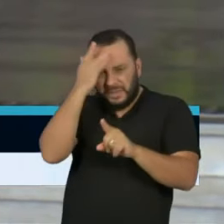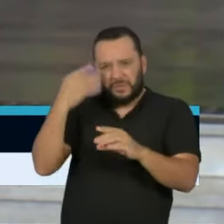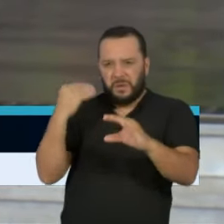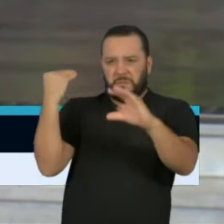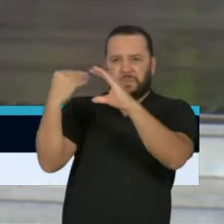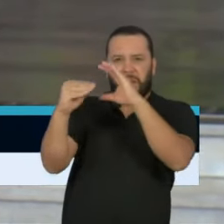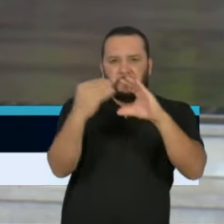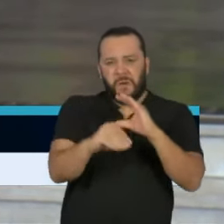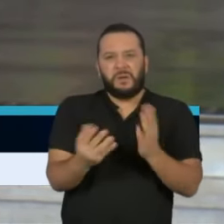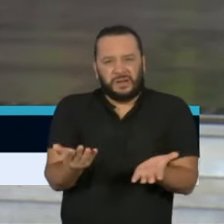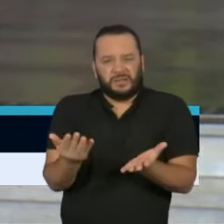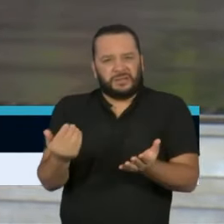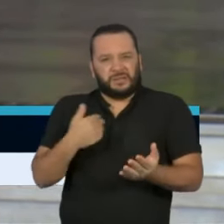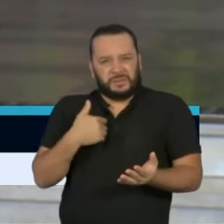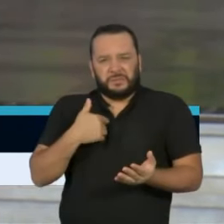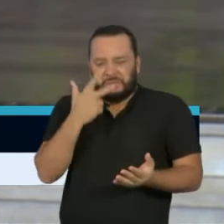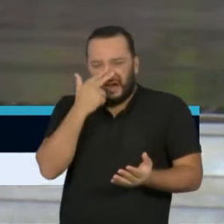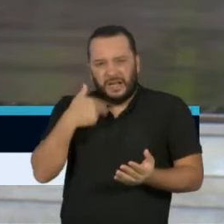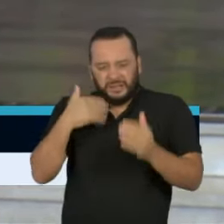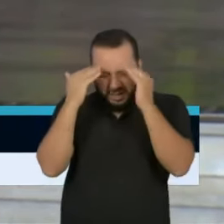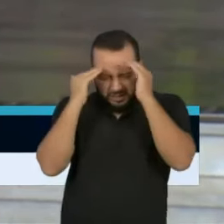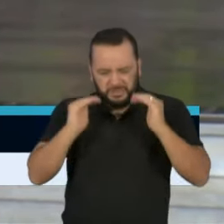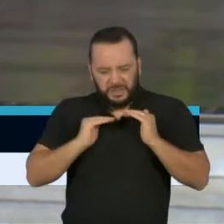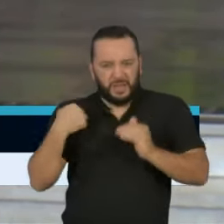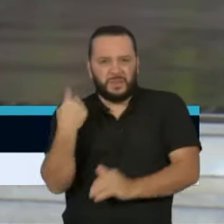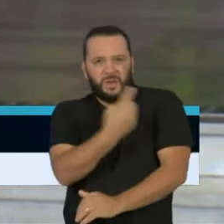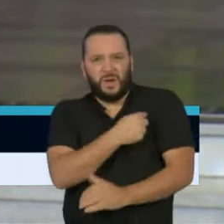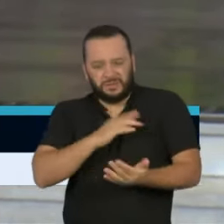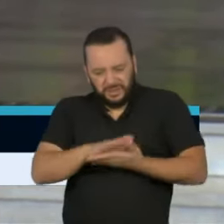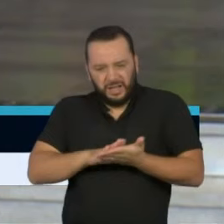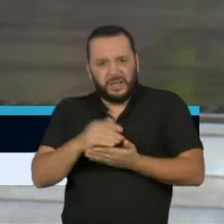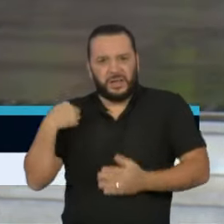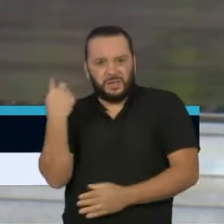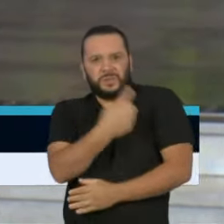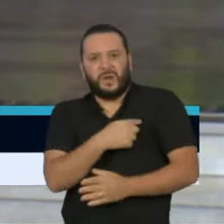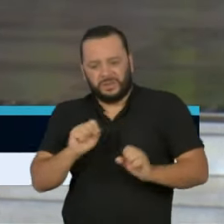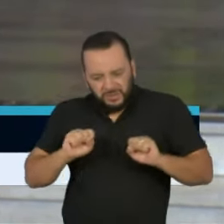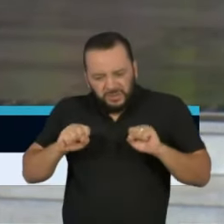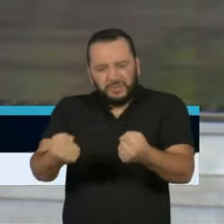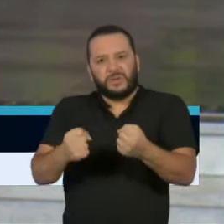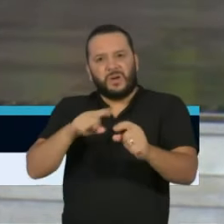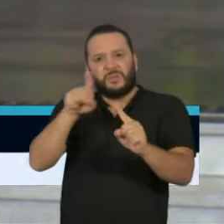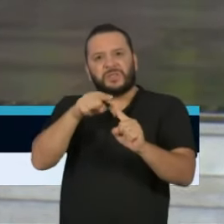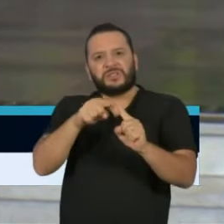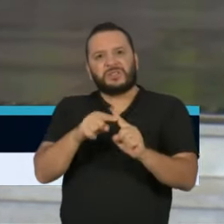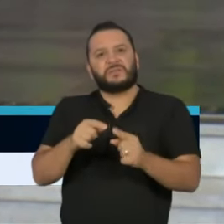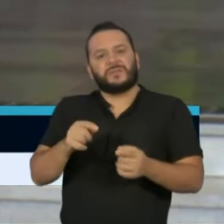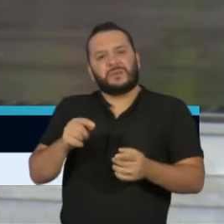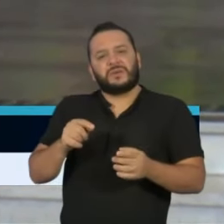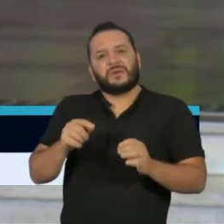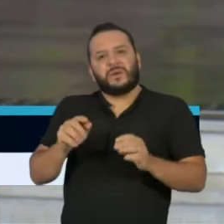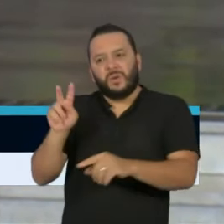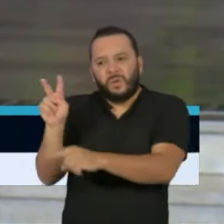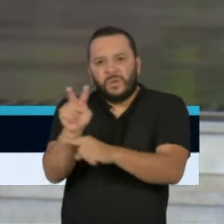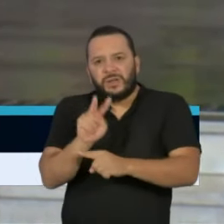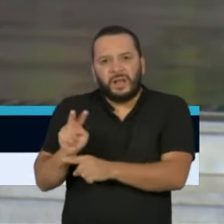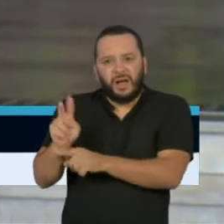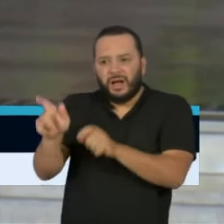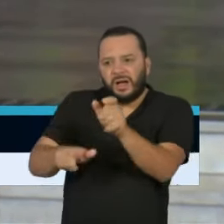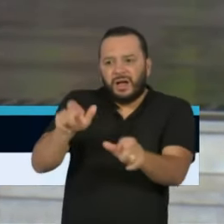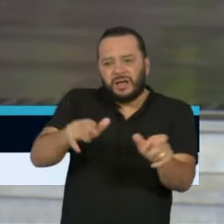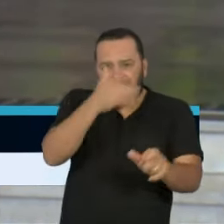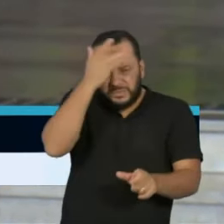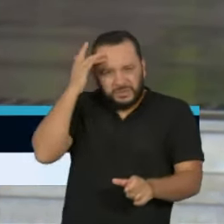desrespeito às medidas que estamos tomando para defender a vida. Vamos agora a uma pergunta virtual.